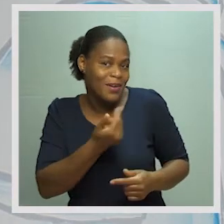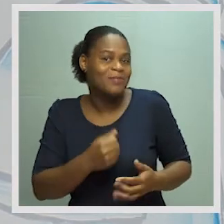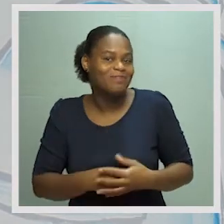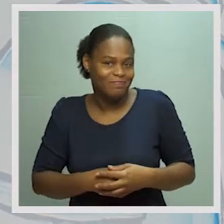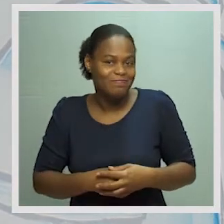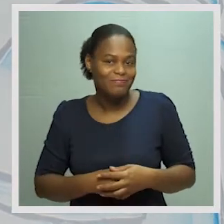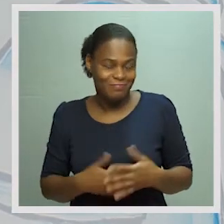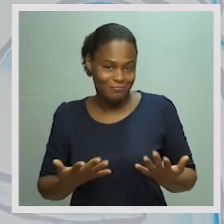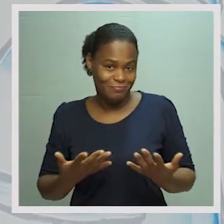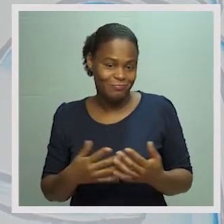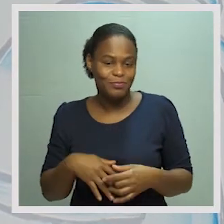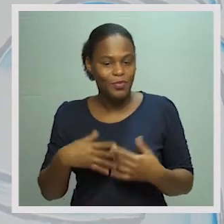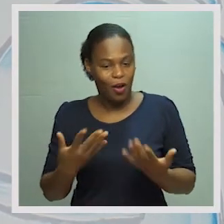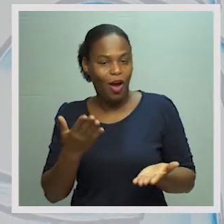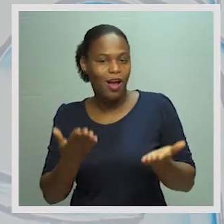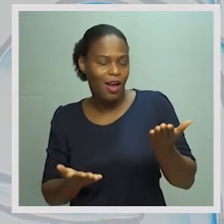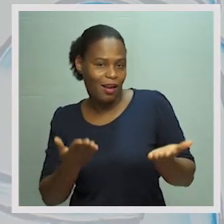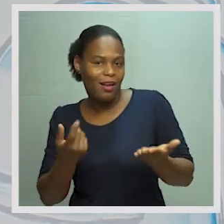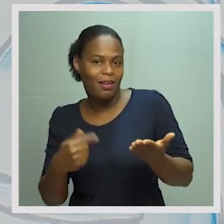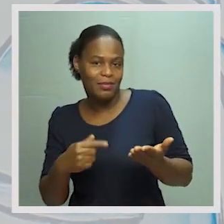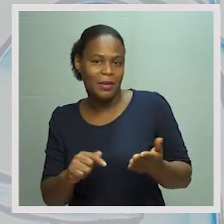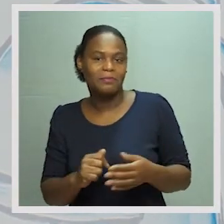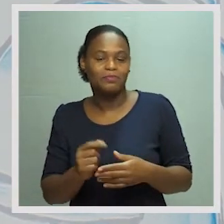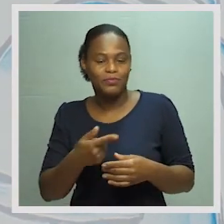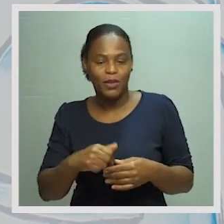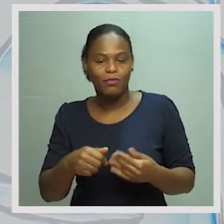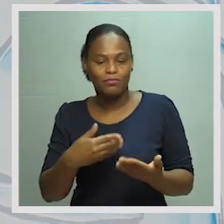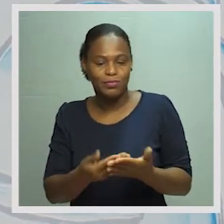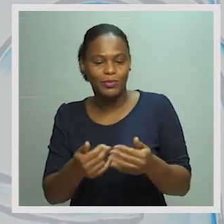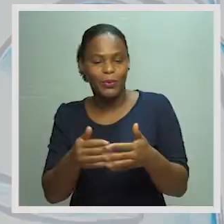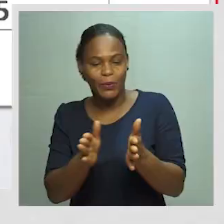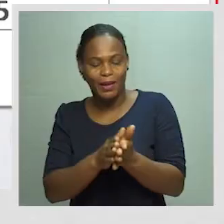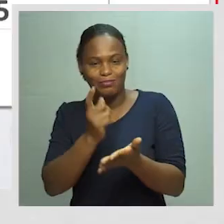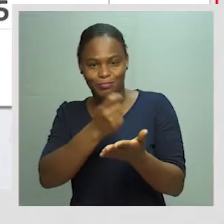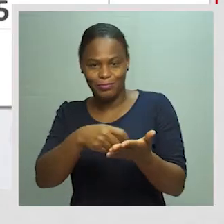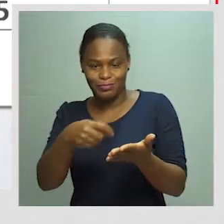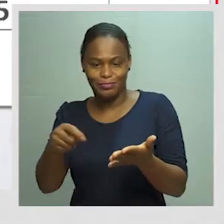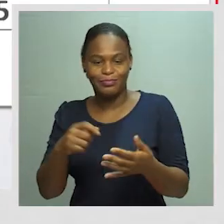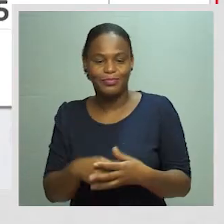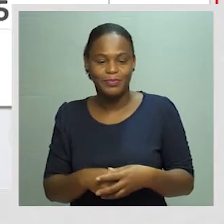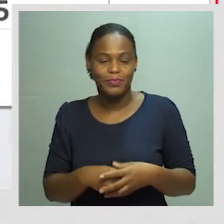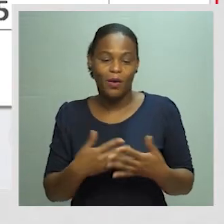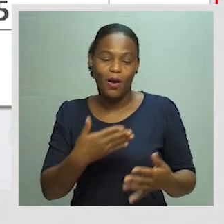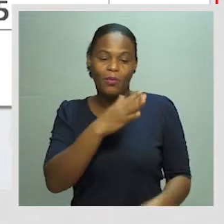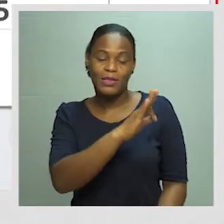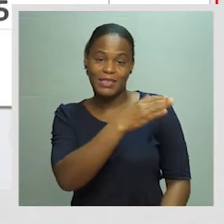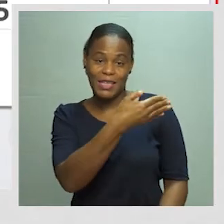Aí sim, agora está em equilíbrio. Vamos colocar o total, que é